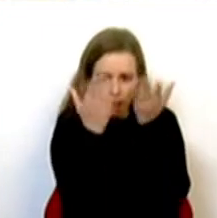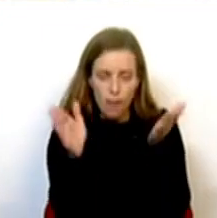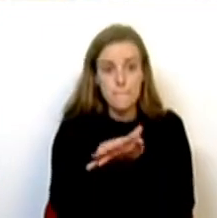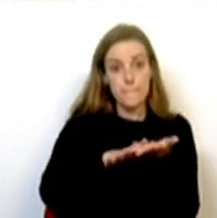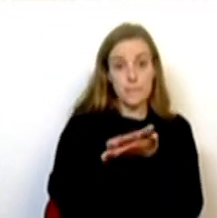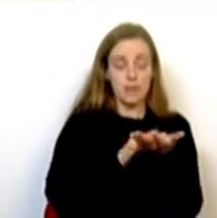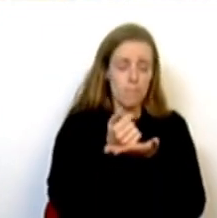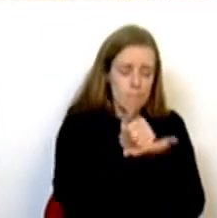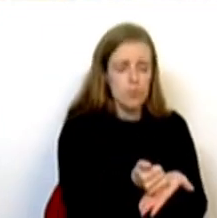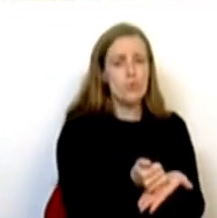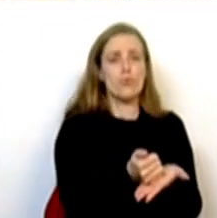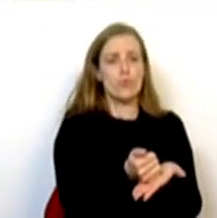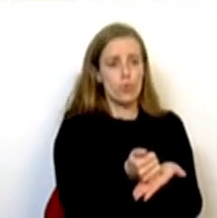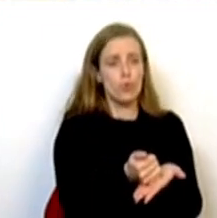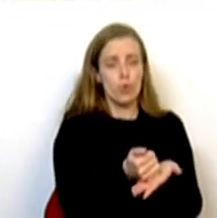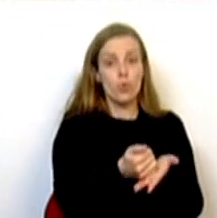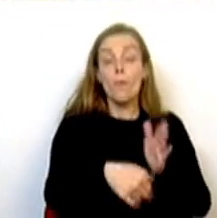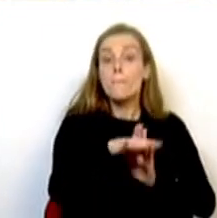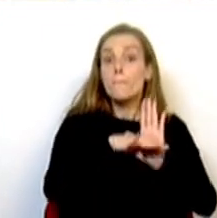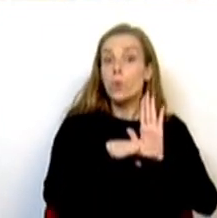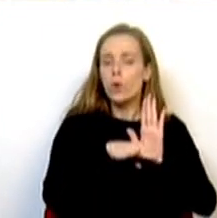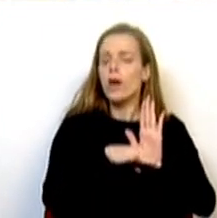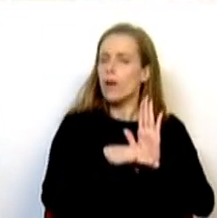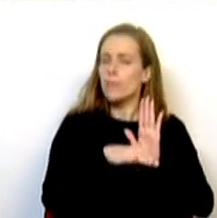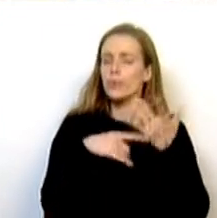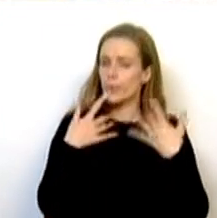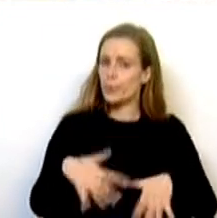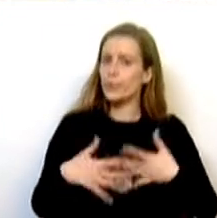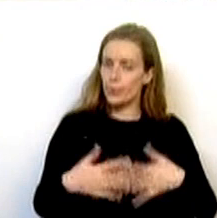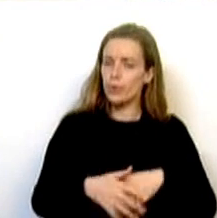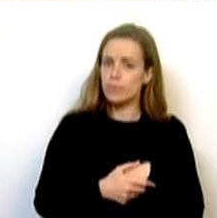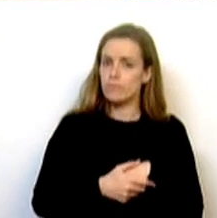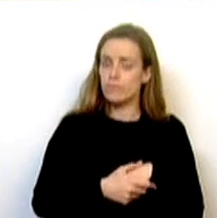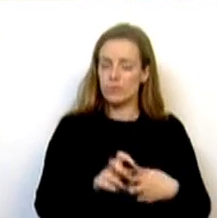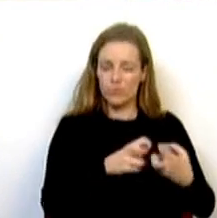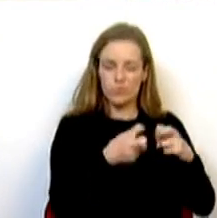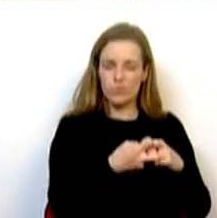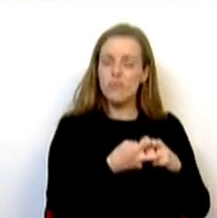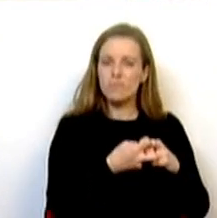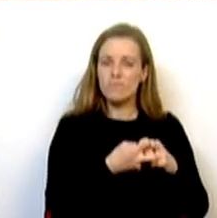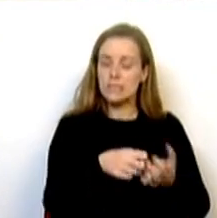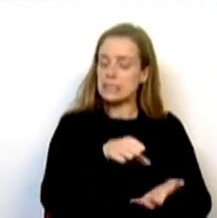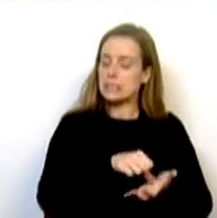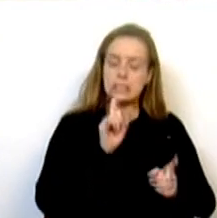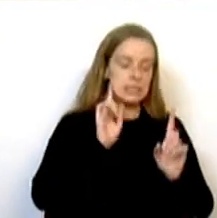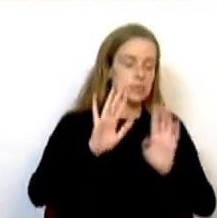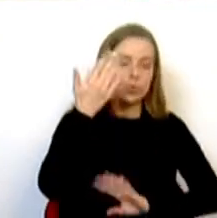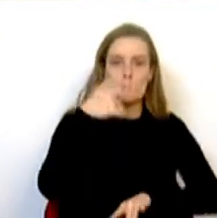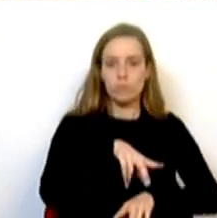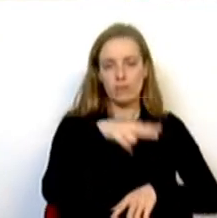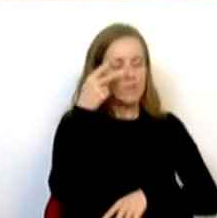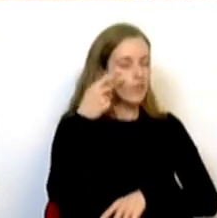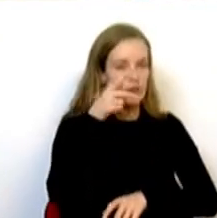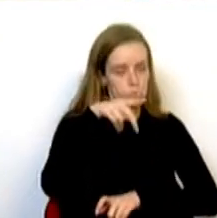base de apoio para um programa que é ambicioso e para resolver um problema central da vida dos portugueses. Sra.